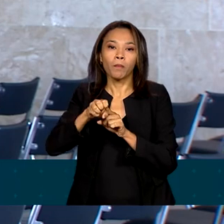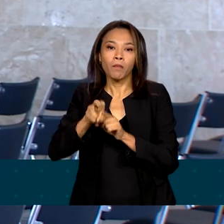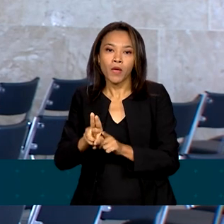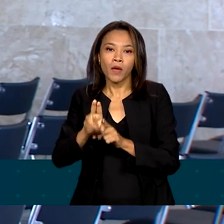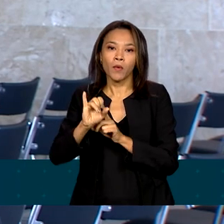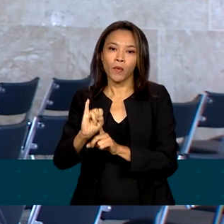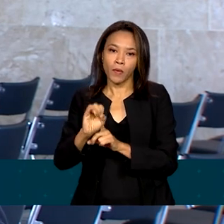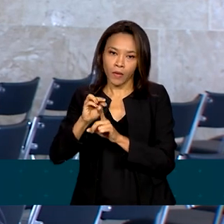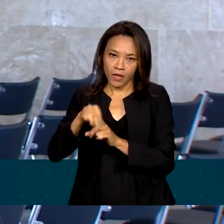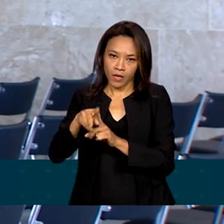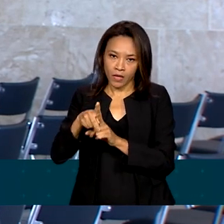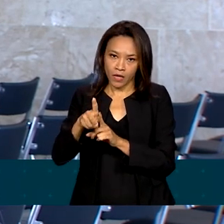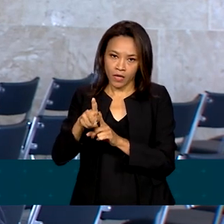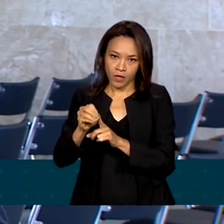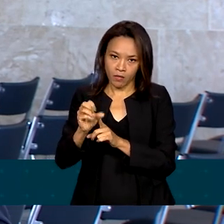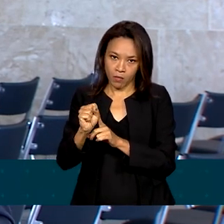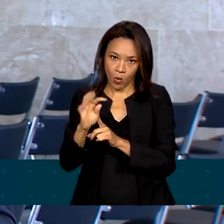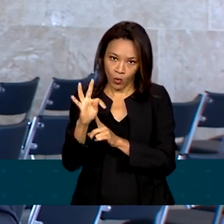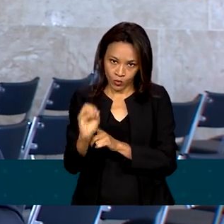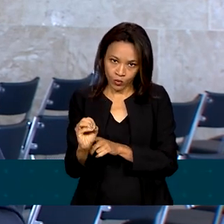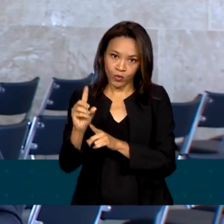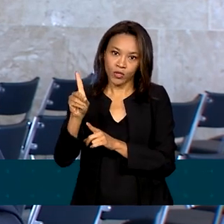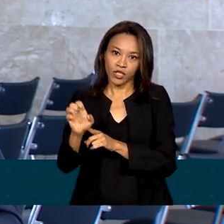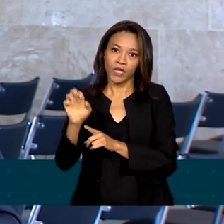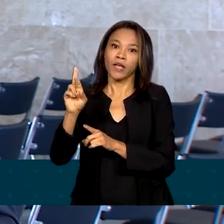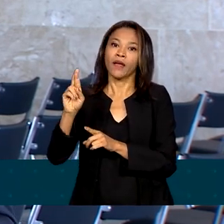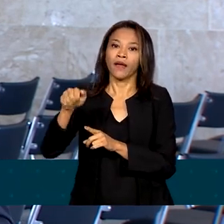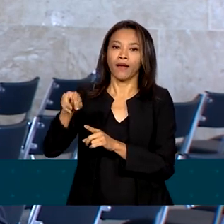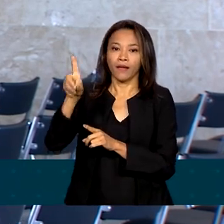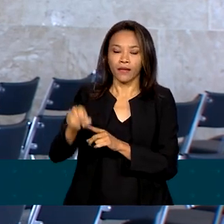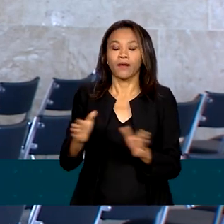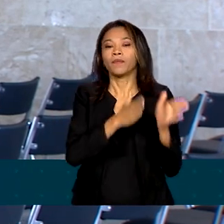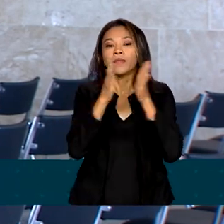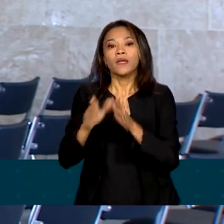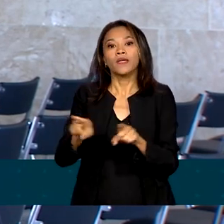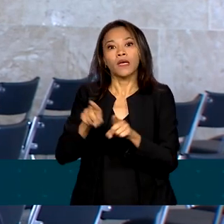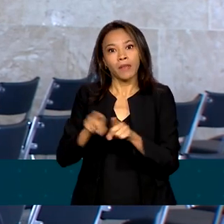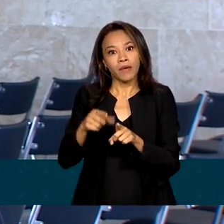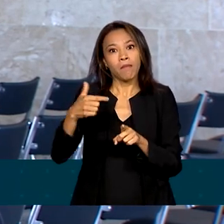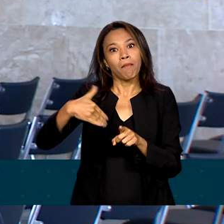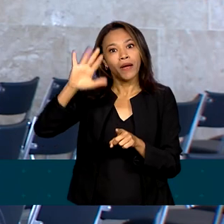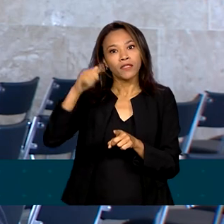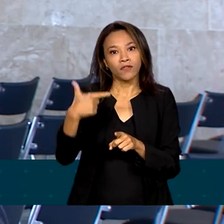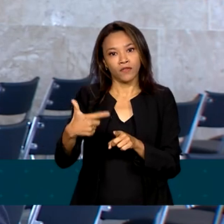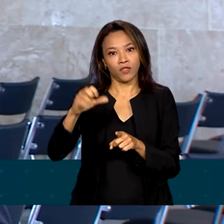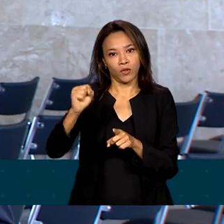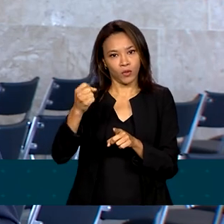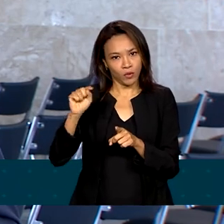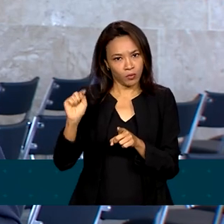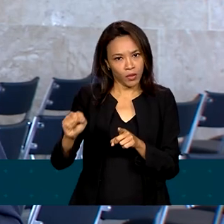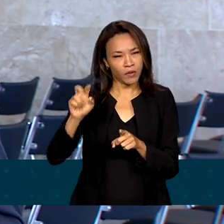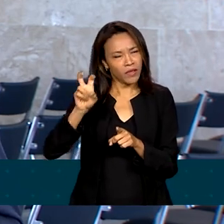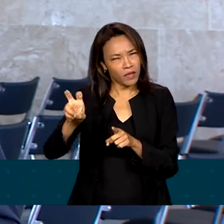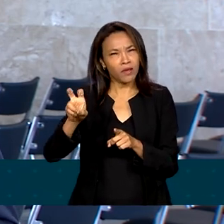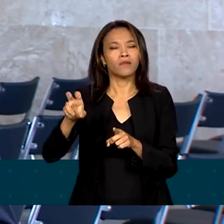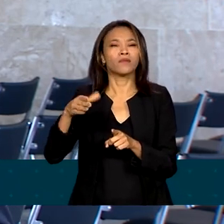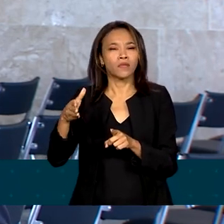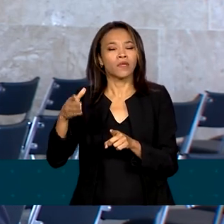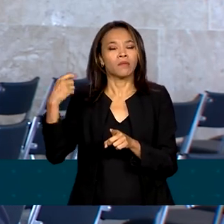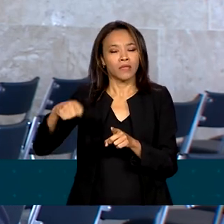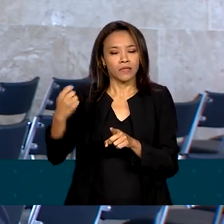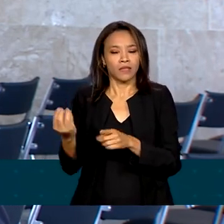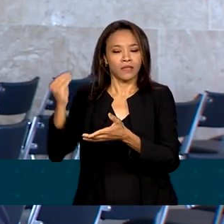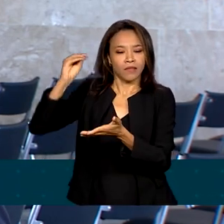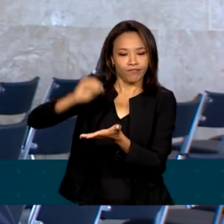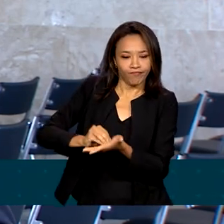declarar, entre outros casos, quem ganhou mais de R$ 28.559,00 de renda tributável em 2022.